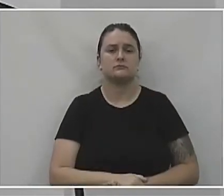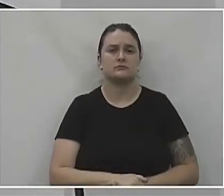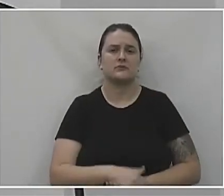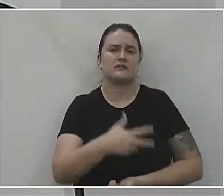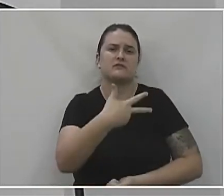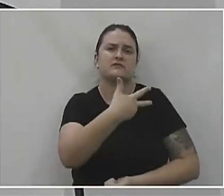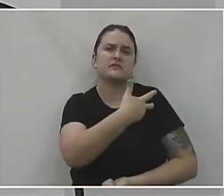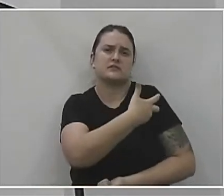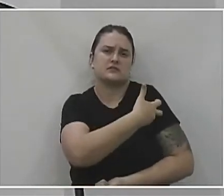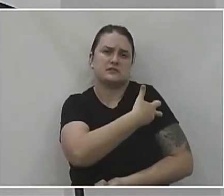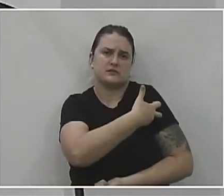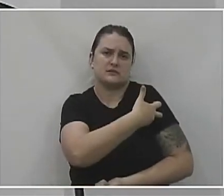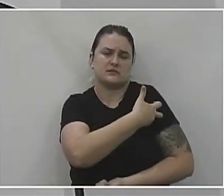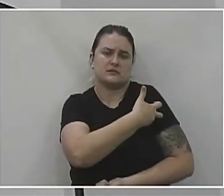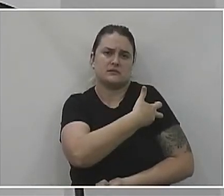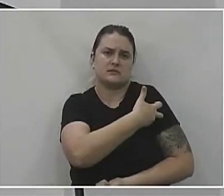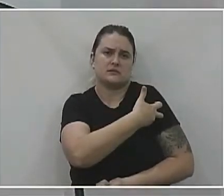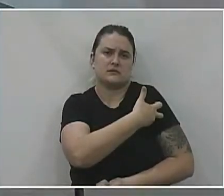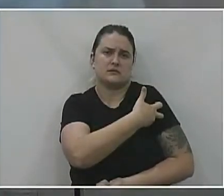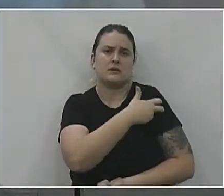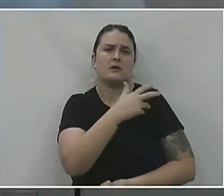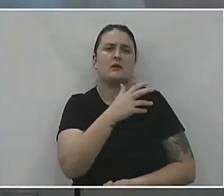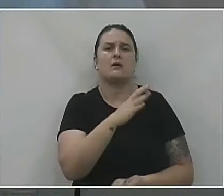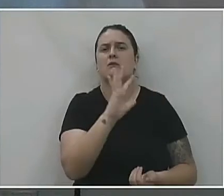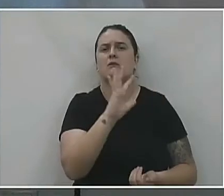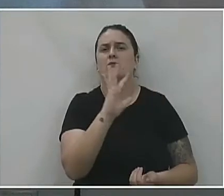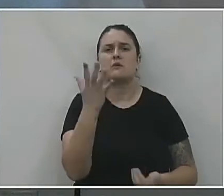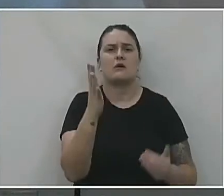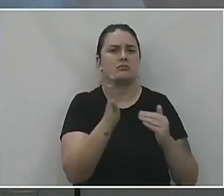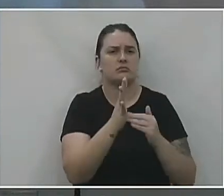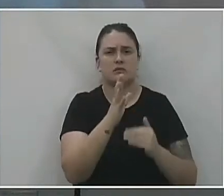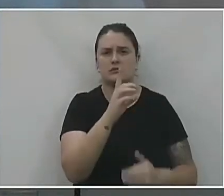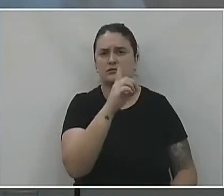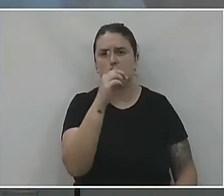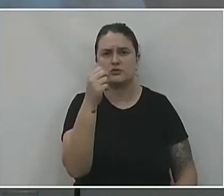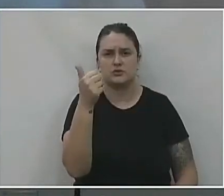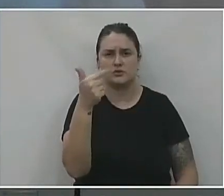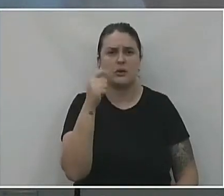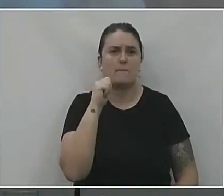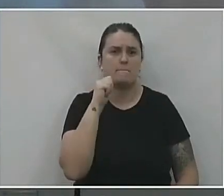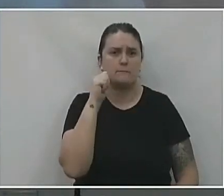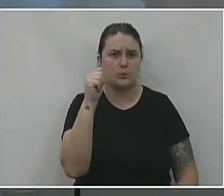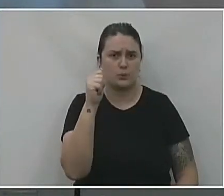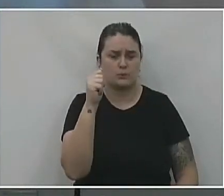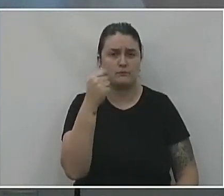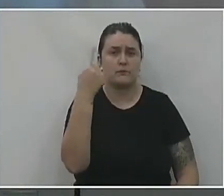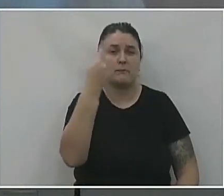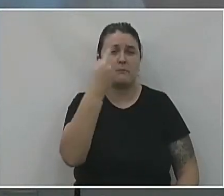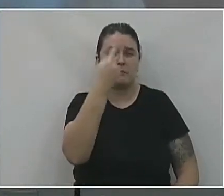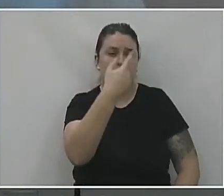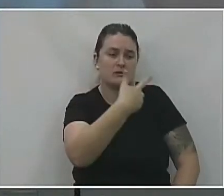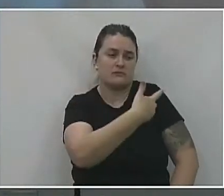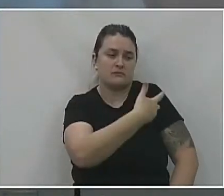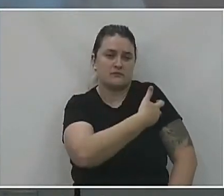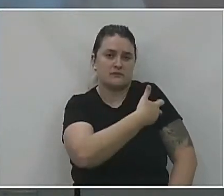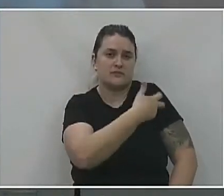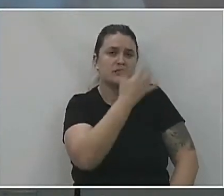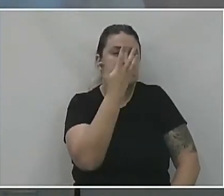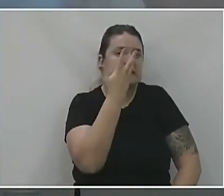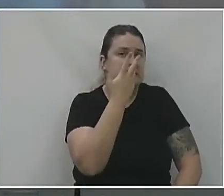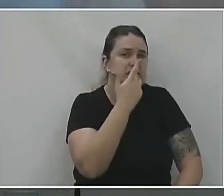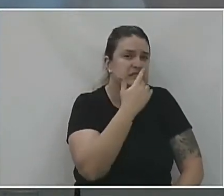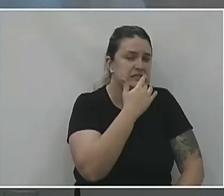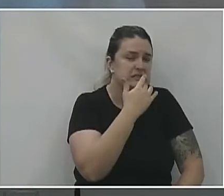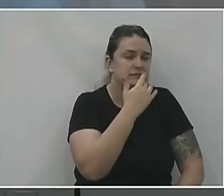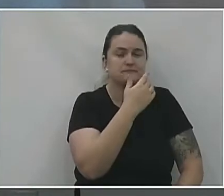Vacina. Vacinação realizada até dia 12 de abril. Primeira dose em idosos em